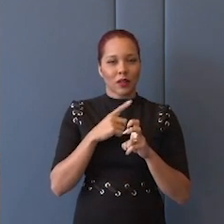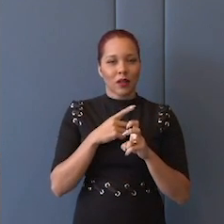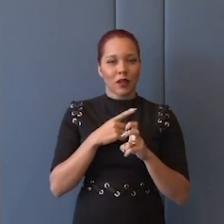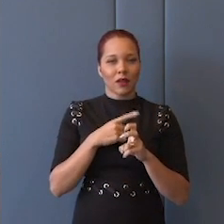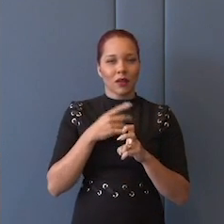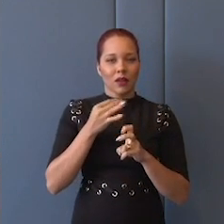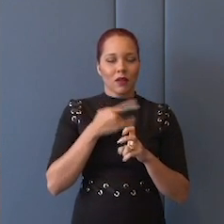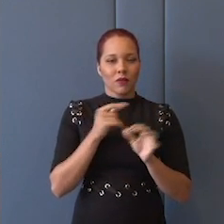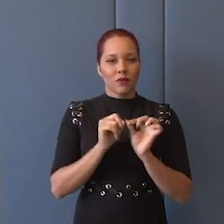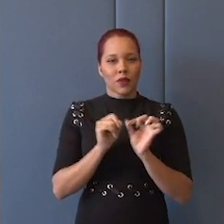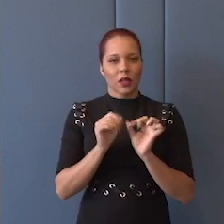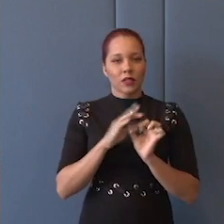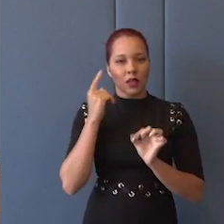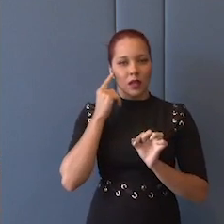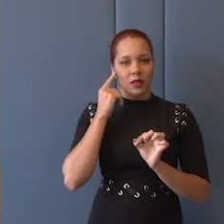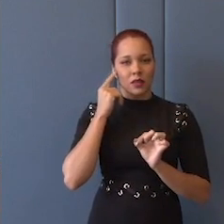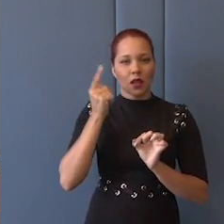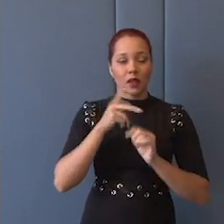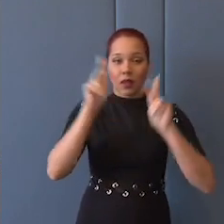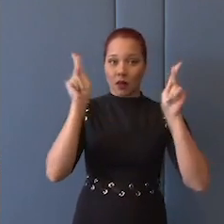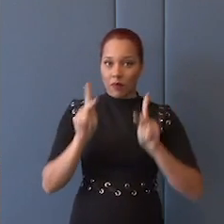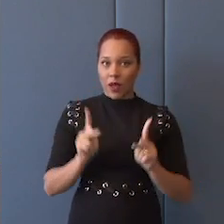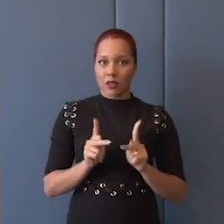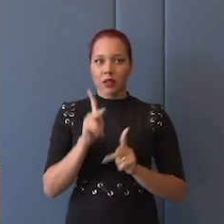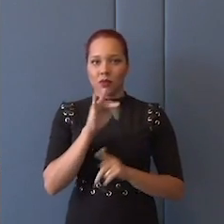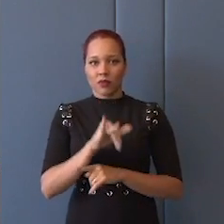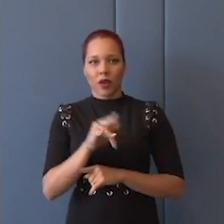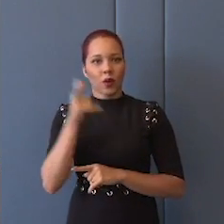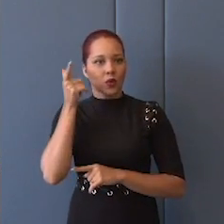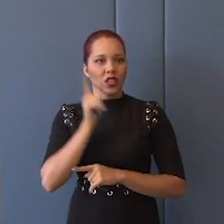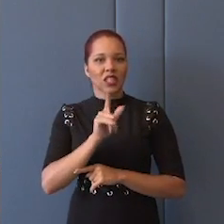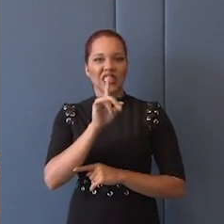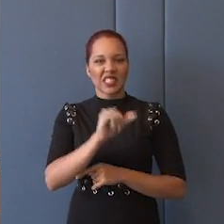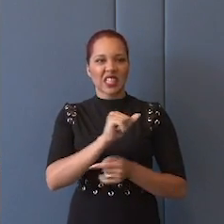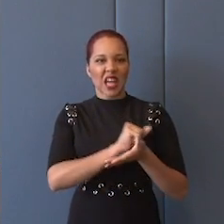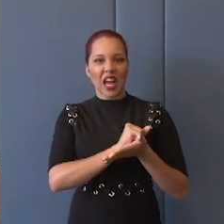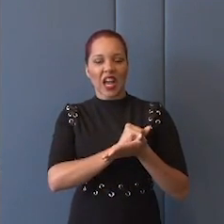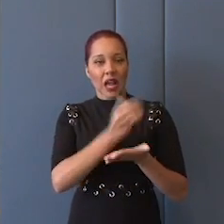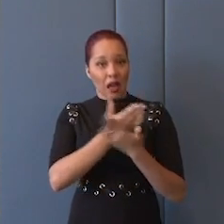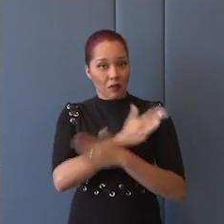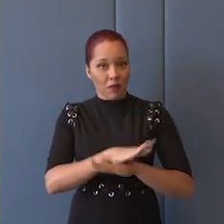formou-se um pouco a ideia de que a paz se atingirá pelo apagamento das nações.